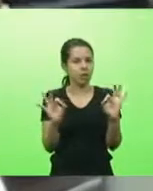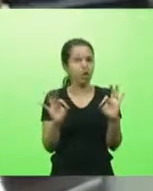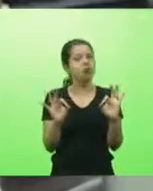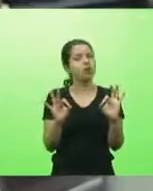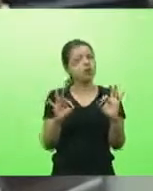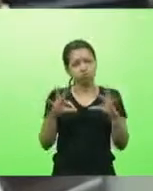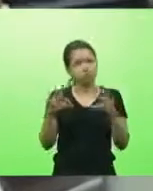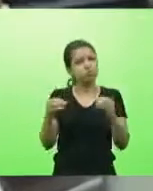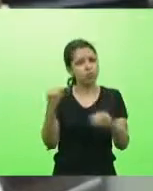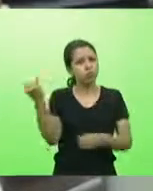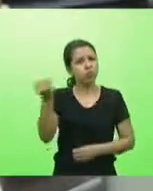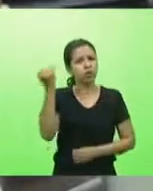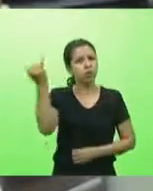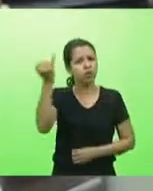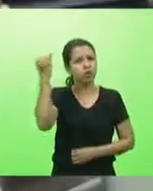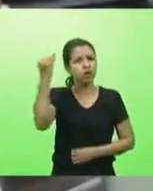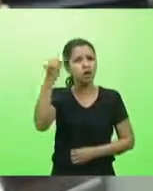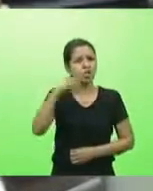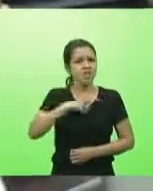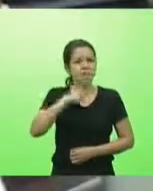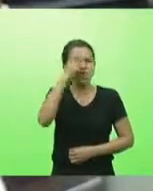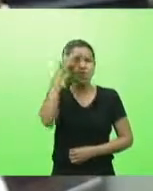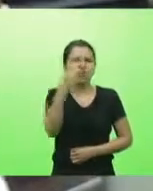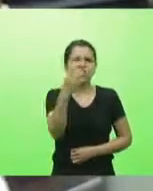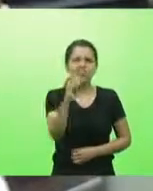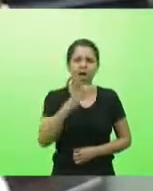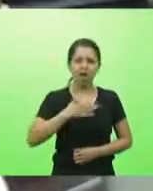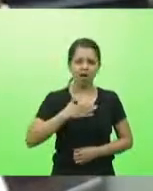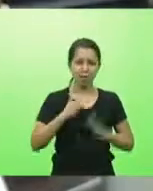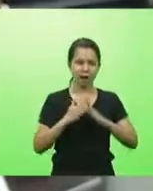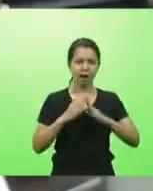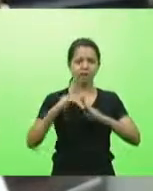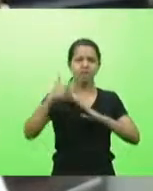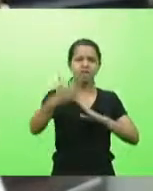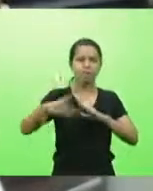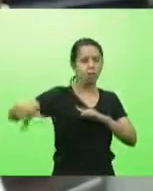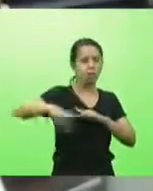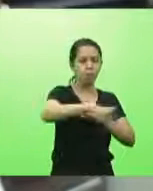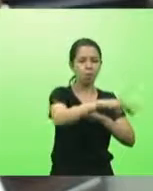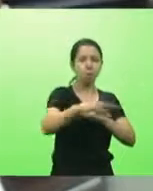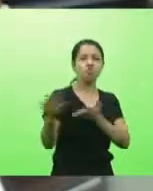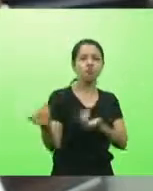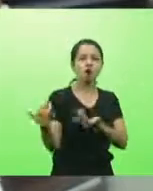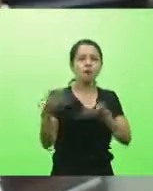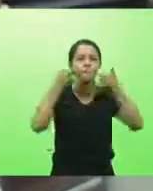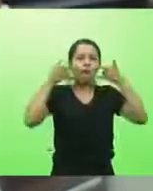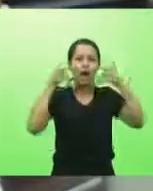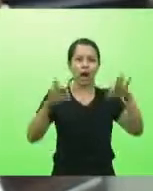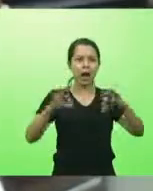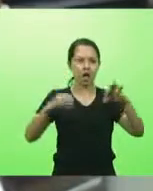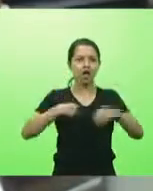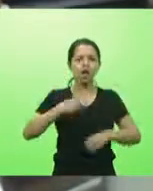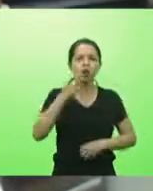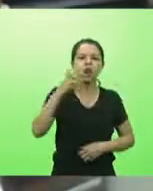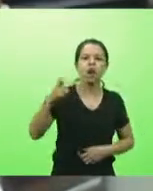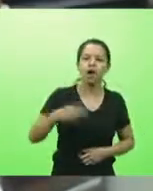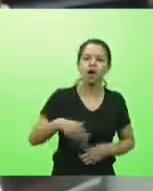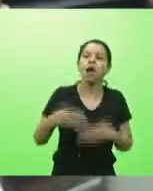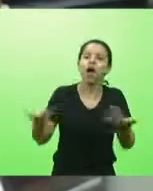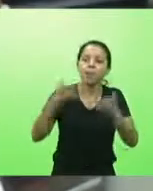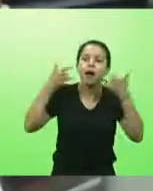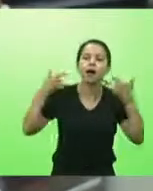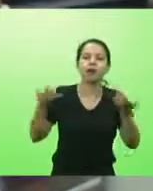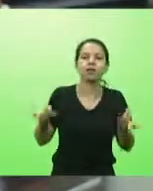passaram uns 10 aqui na frente da minha casa sem máscara jovens aí eu gritei da porta cadê as máscaras